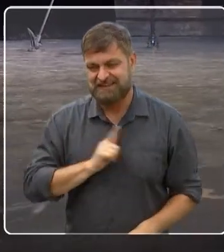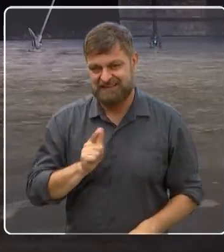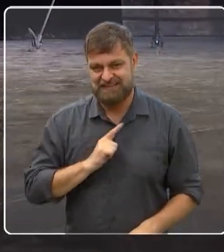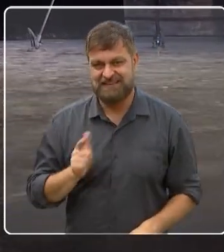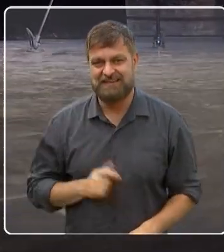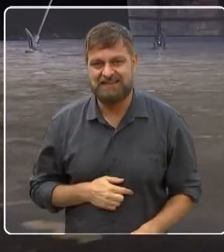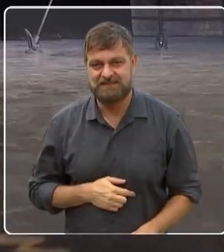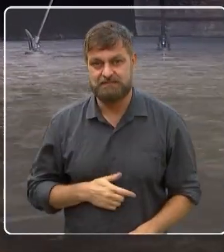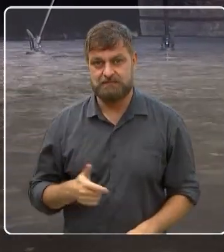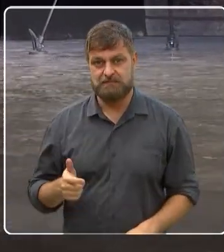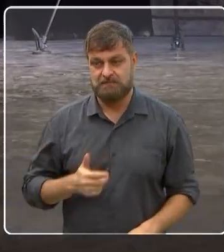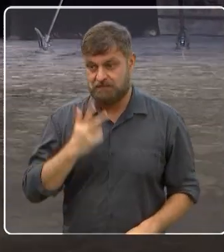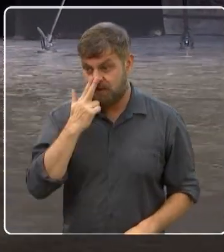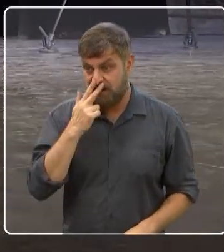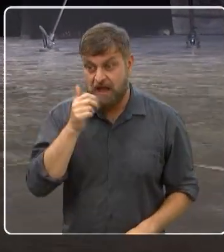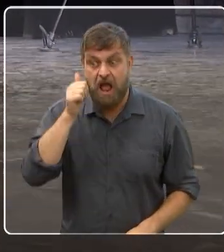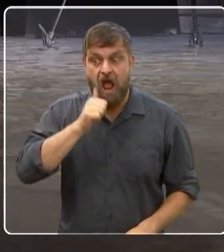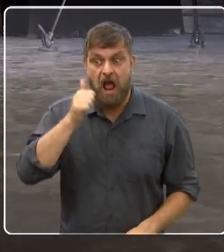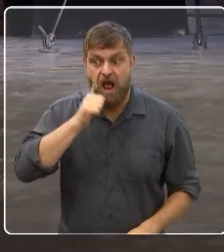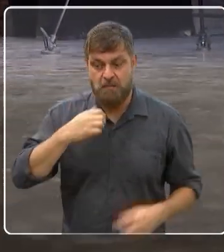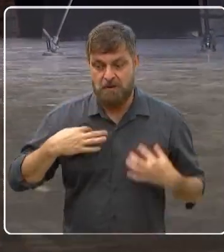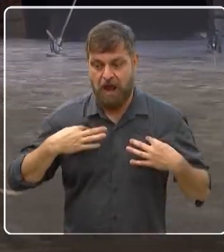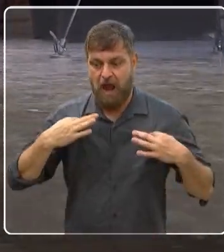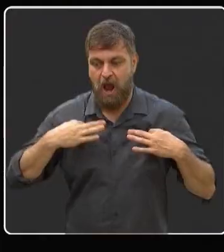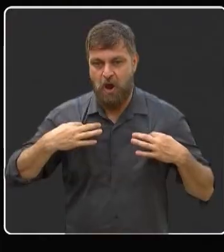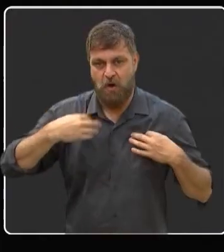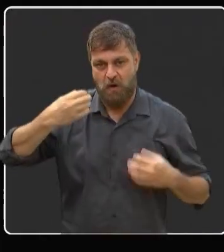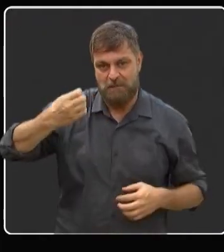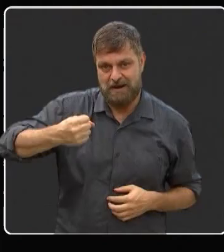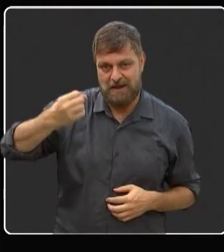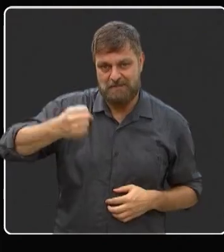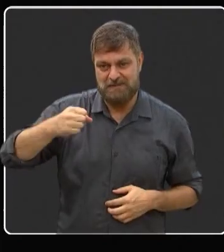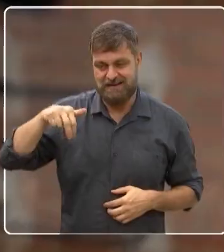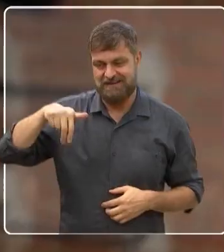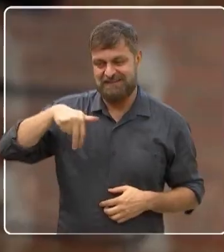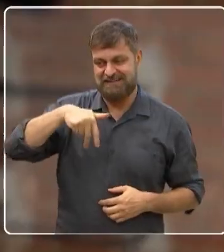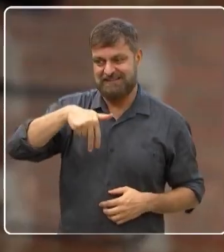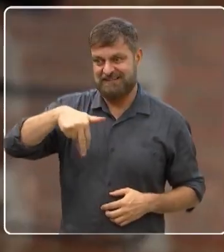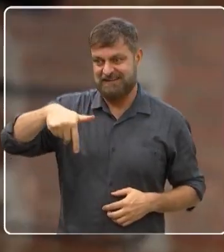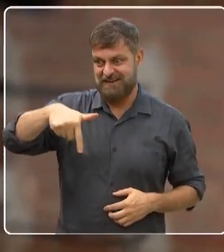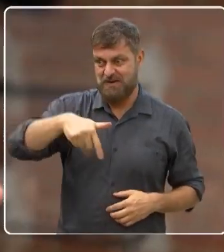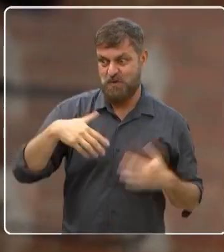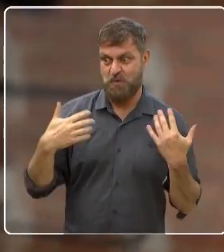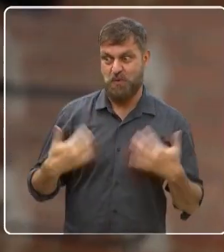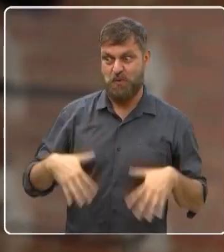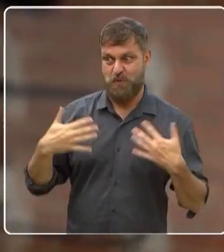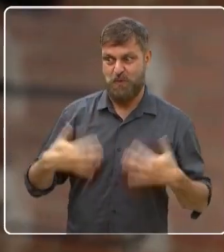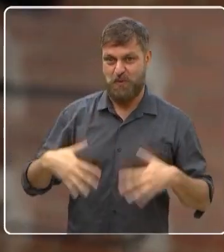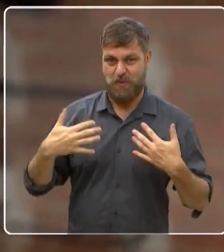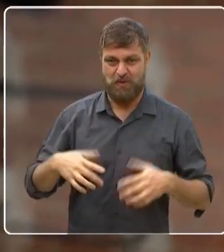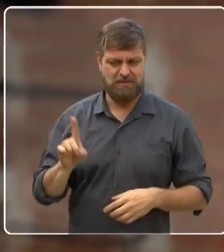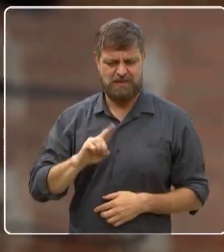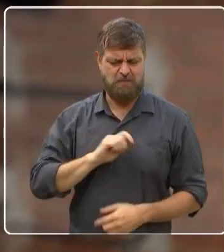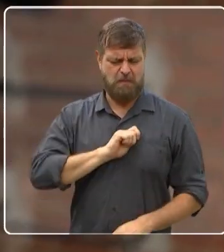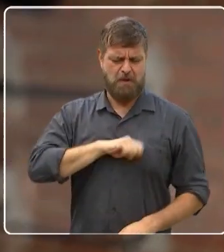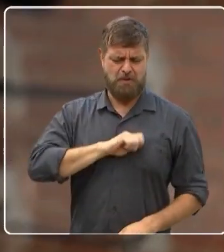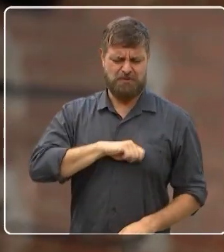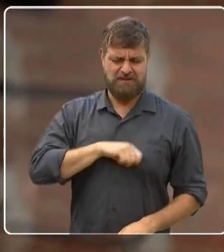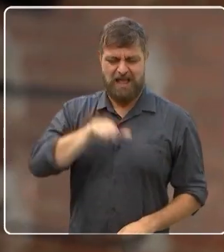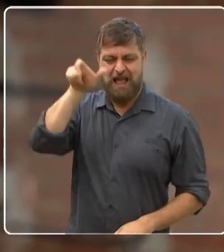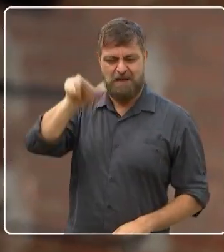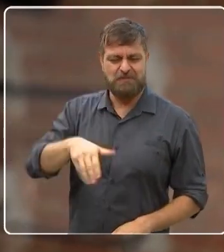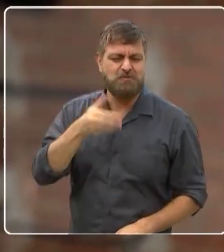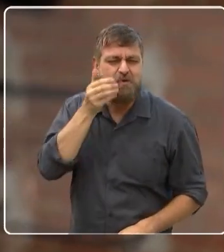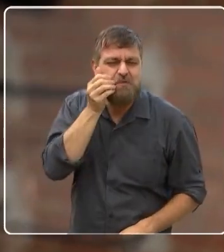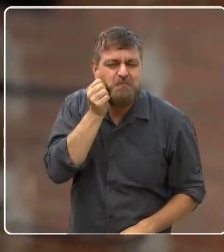sempre aparece uma mulher de branco. Muitas pessoas já viram essa mulher aqui. Mas ela não é mal, não. Ela é uma pessoa